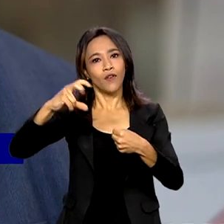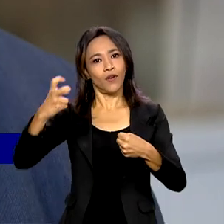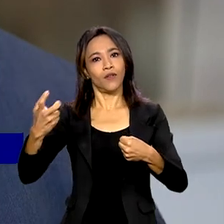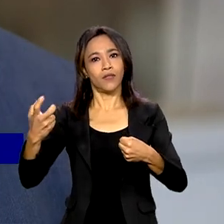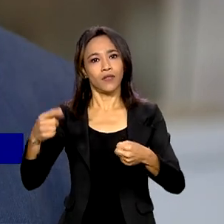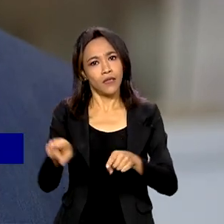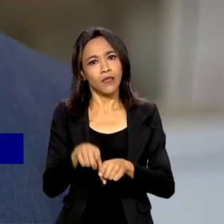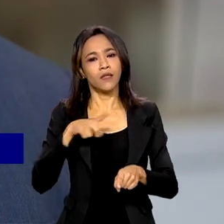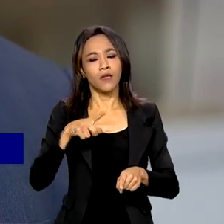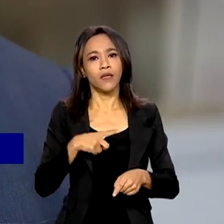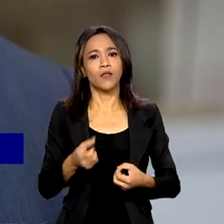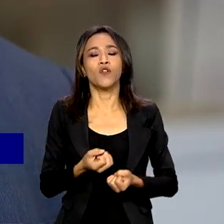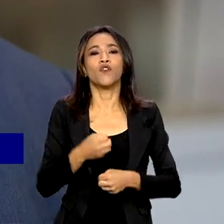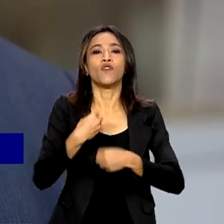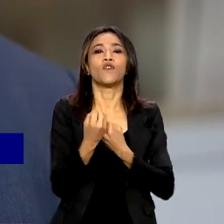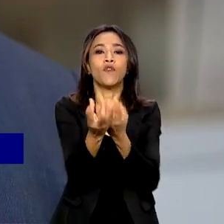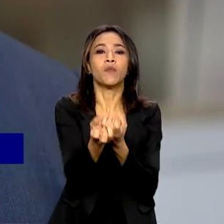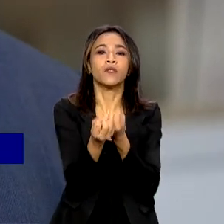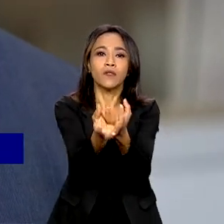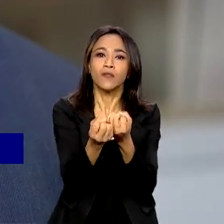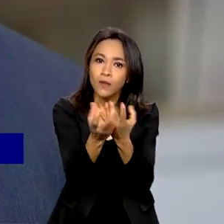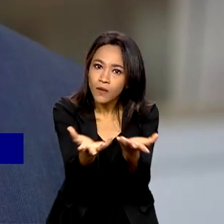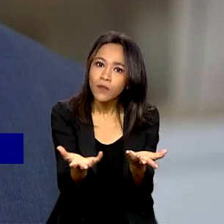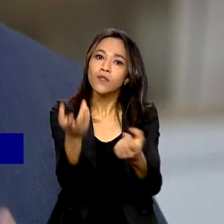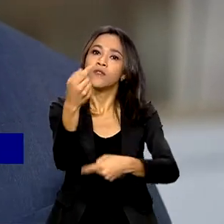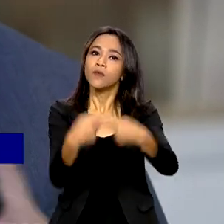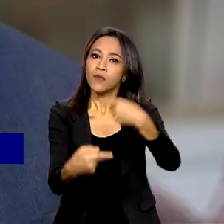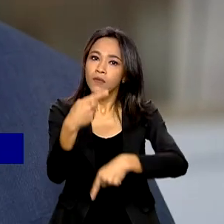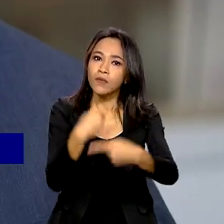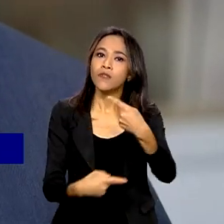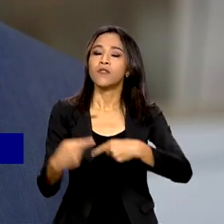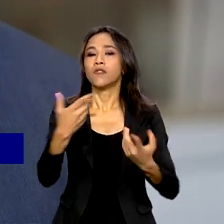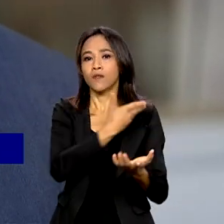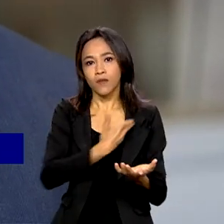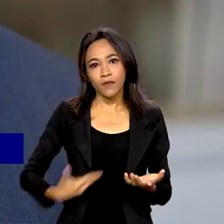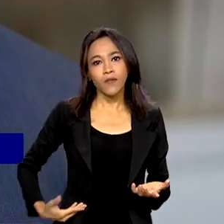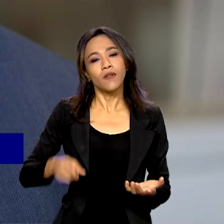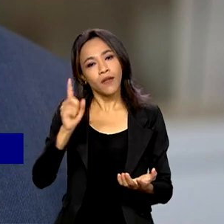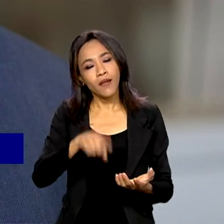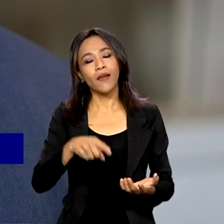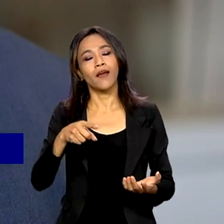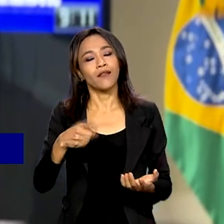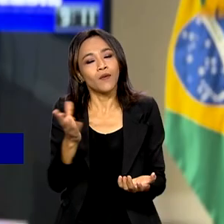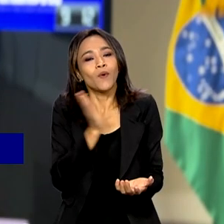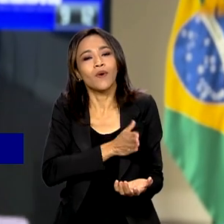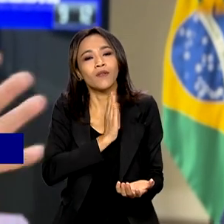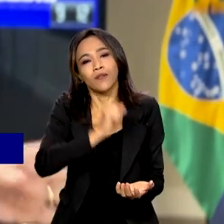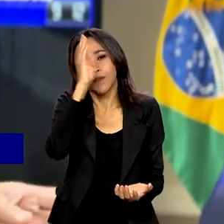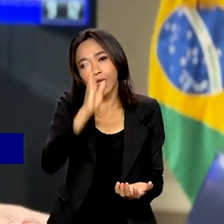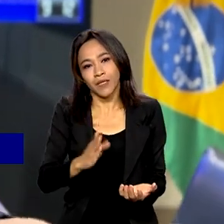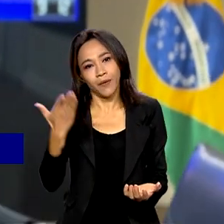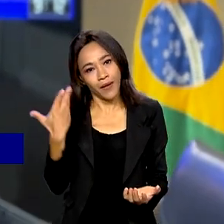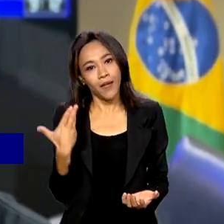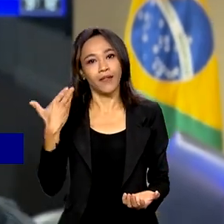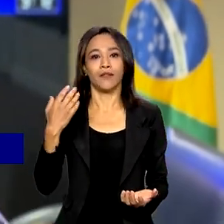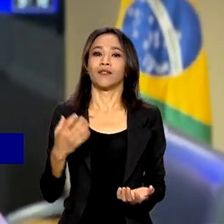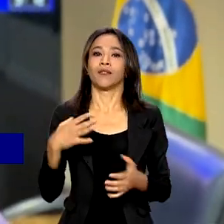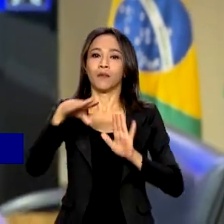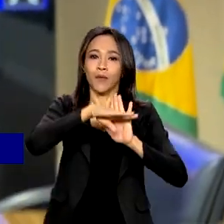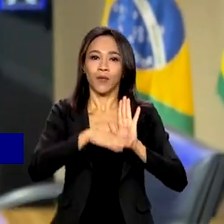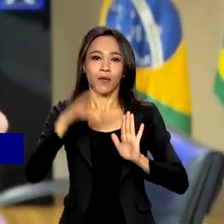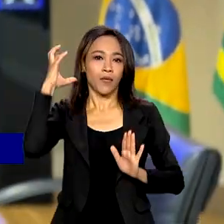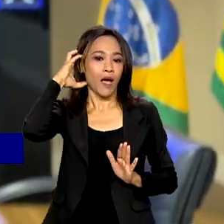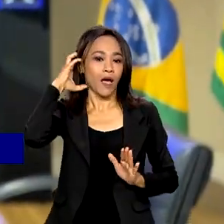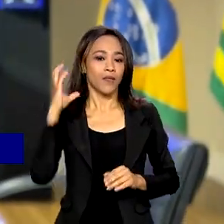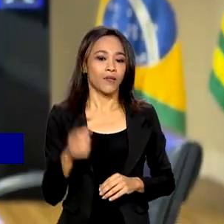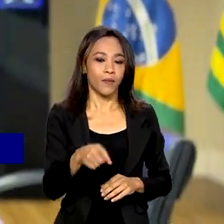funções públicas e sempre interagindo muito fortemente com esse programa que faz parte do coração do Brasil. Lembro-me ainda, criança,